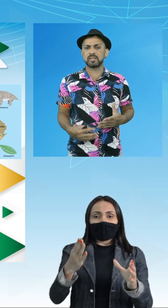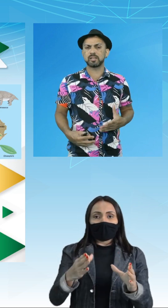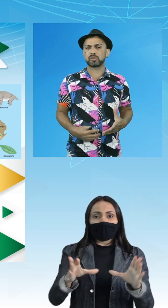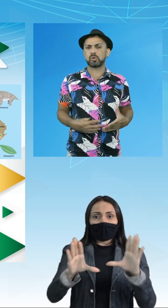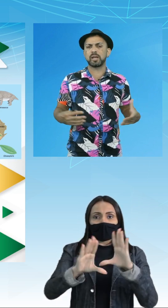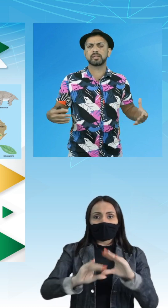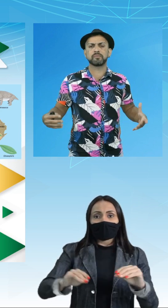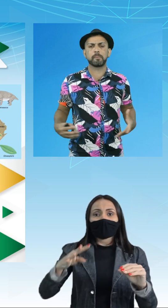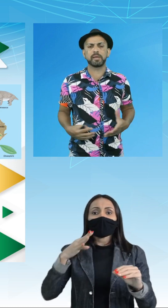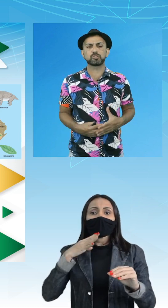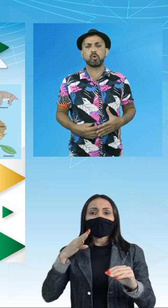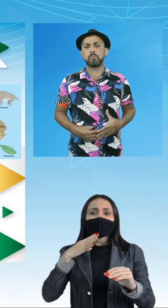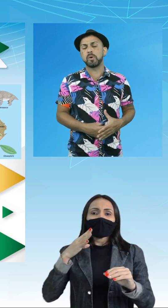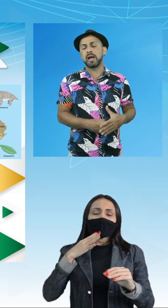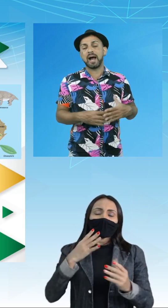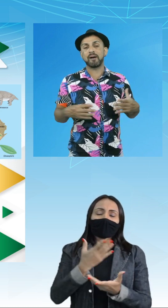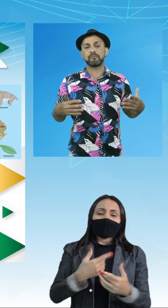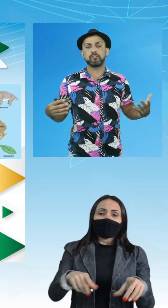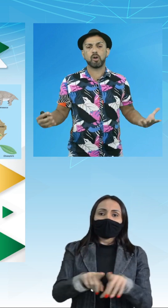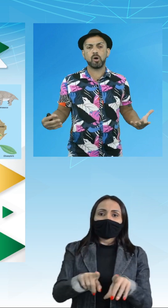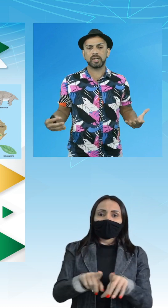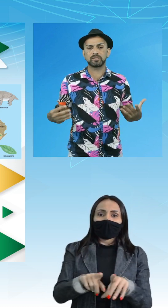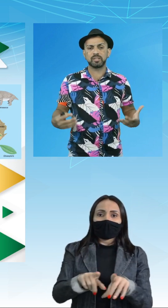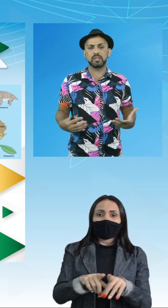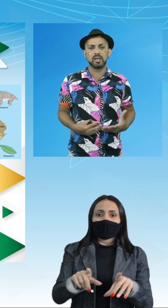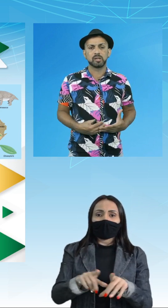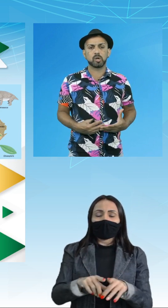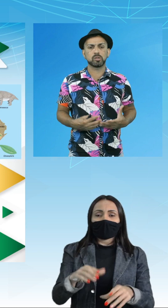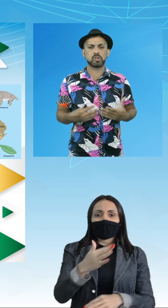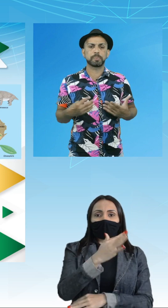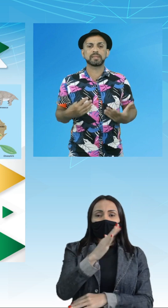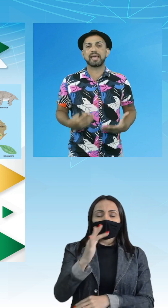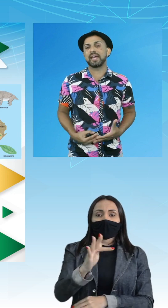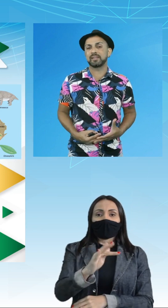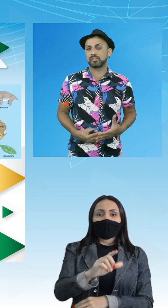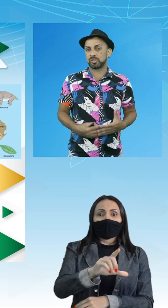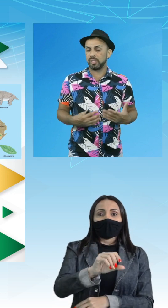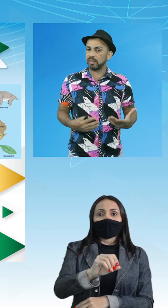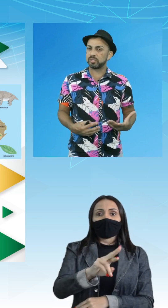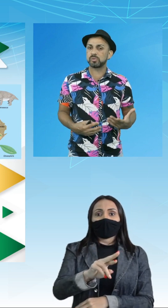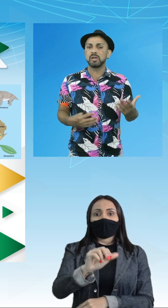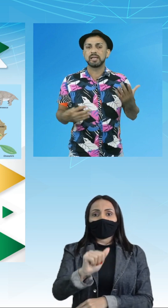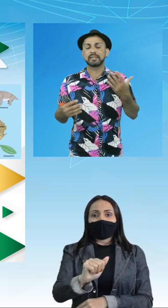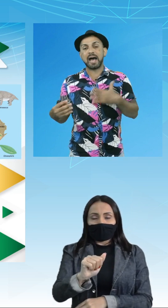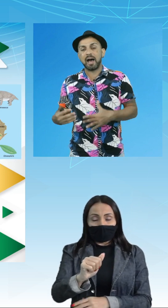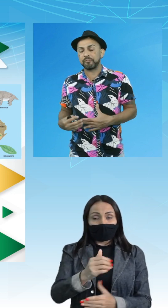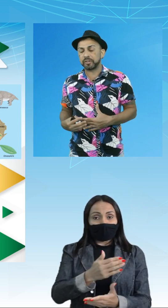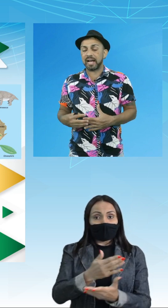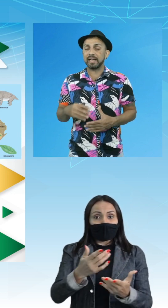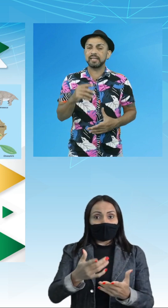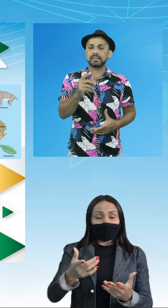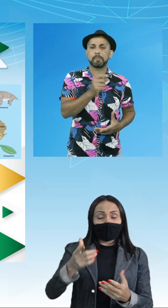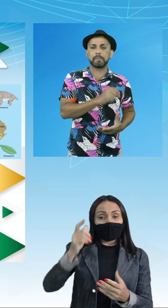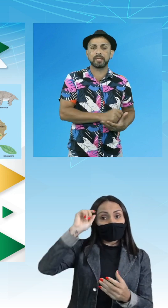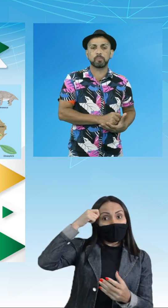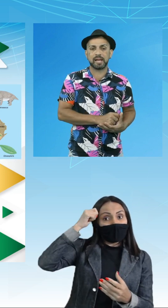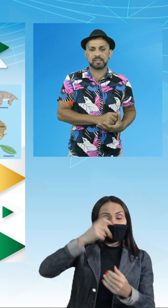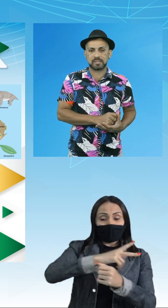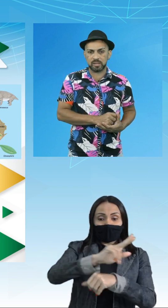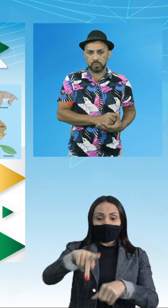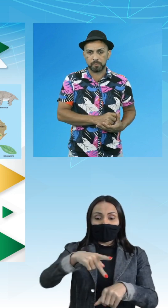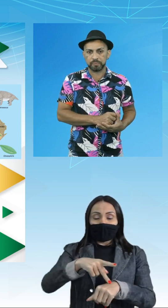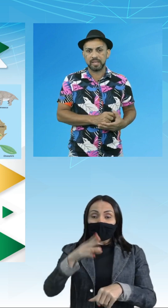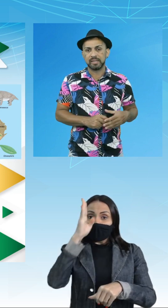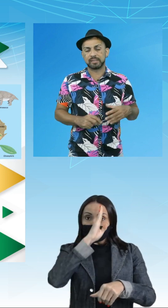conhecidas coletivamente como a flora de glosopteres. Isso na África e também no